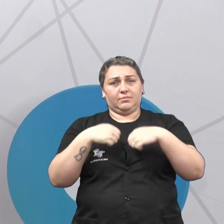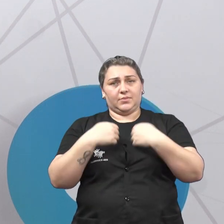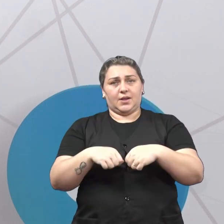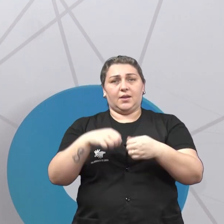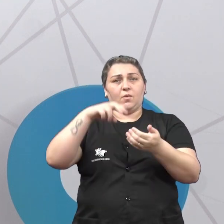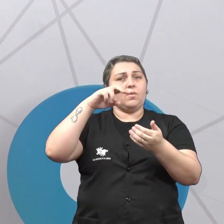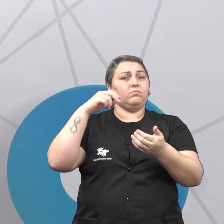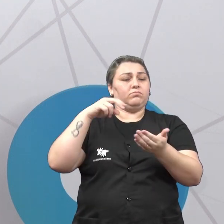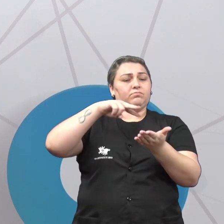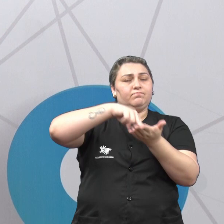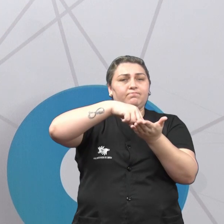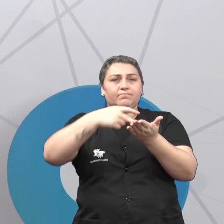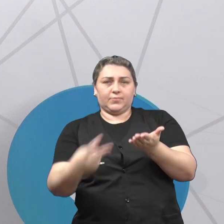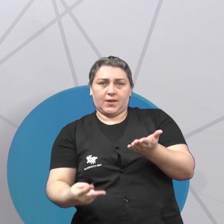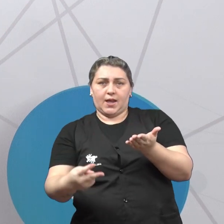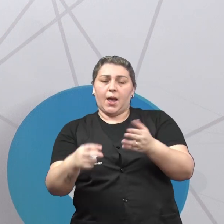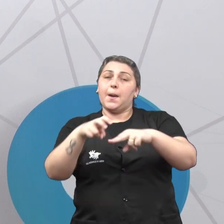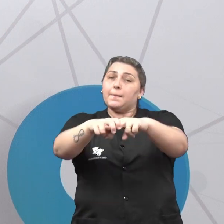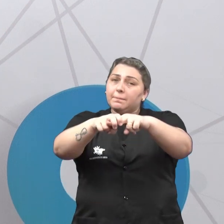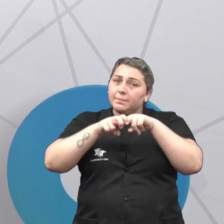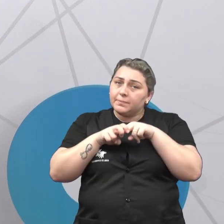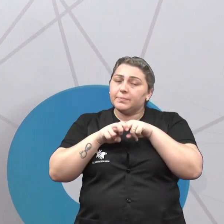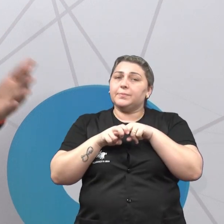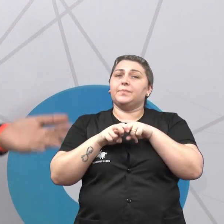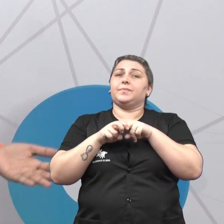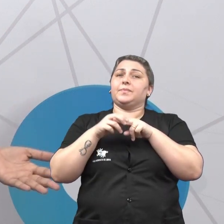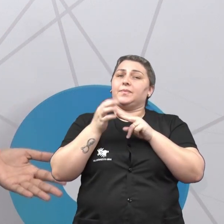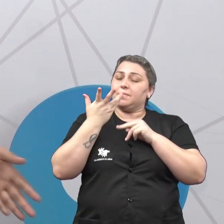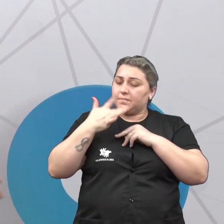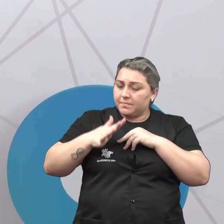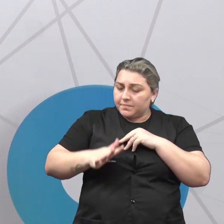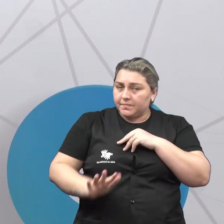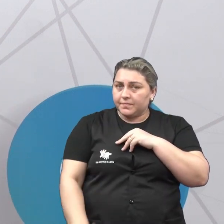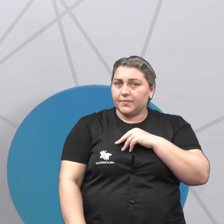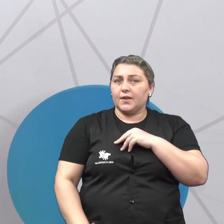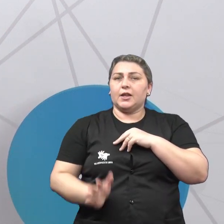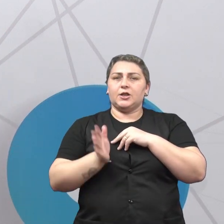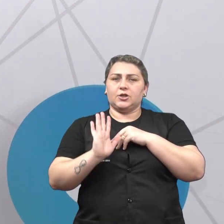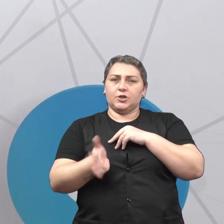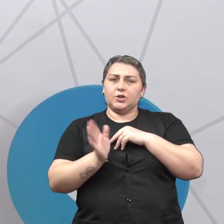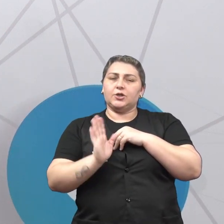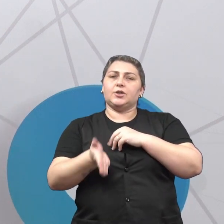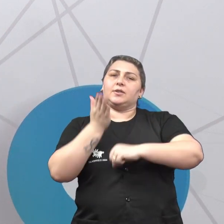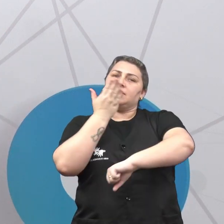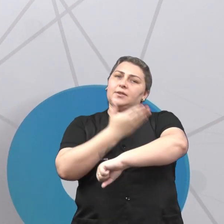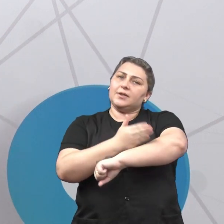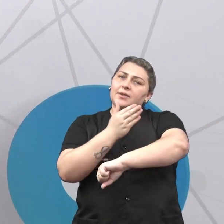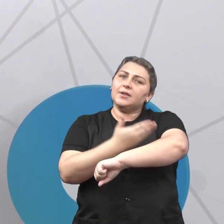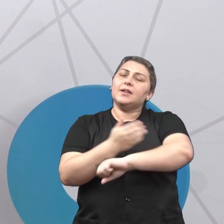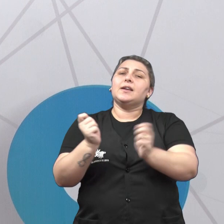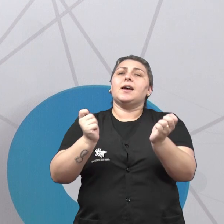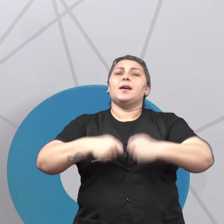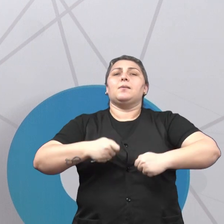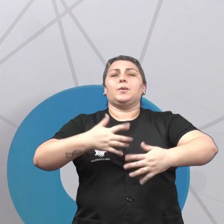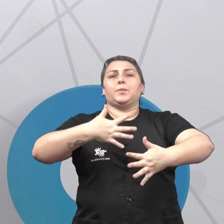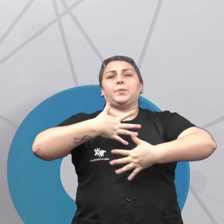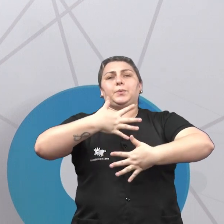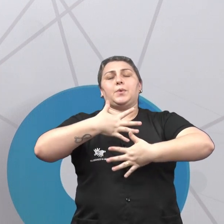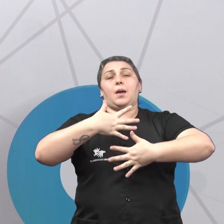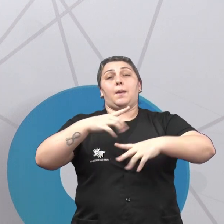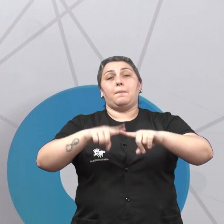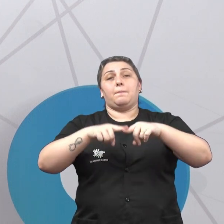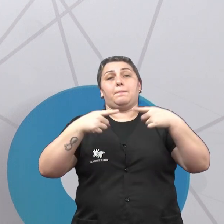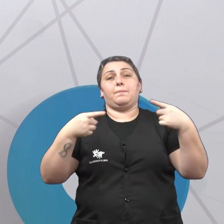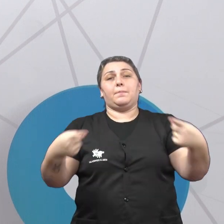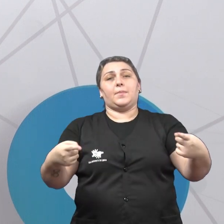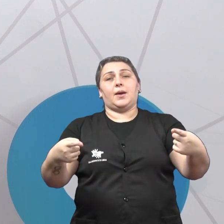não cair, né? Então, por isso que a gente, desde pequenininho, gente já está exercendo essa capacidade motora. Só que